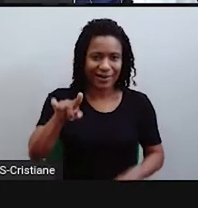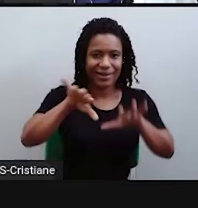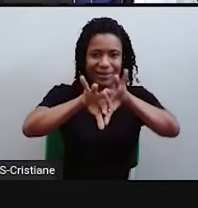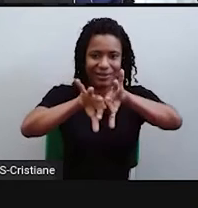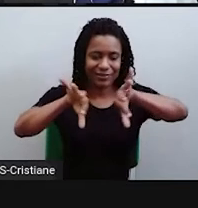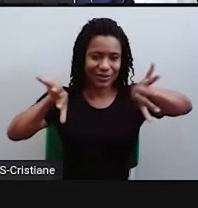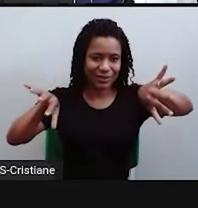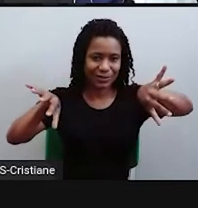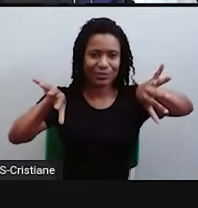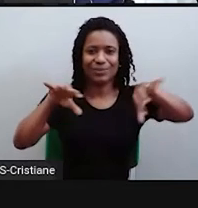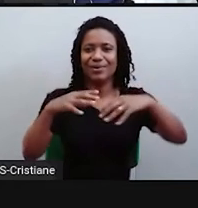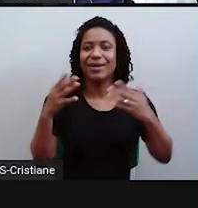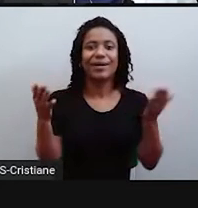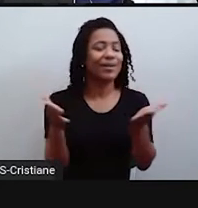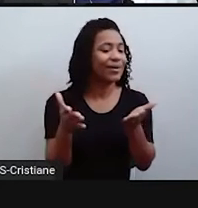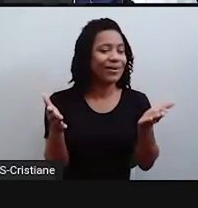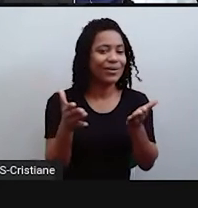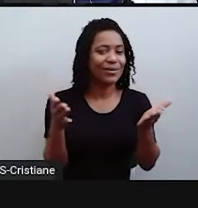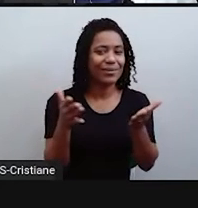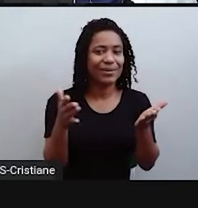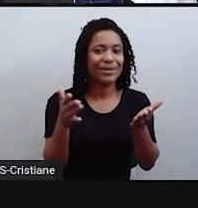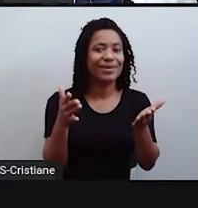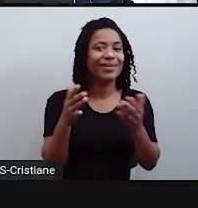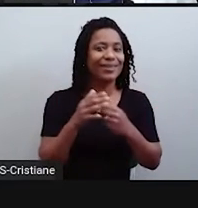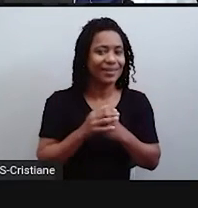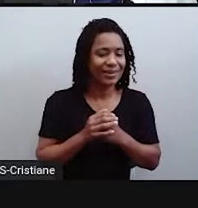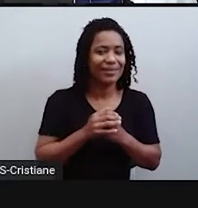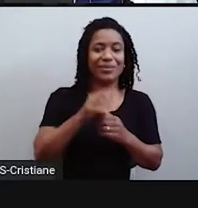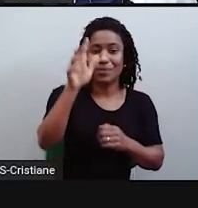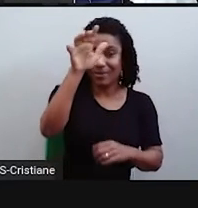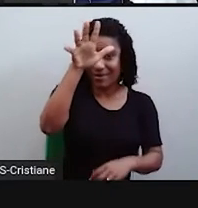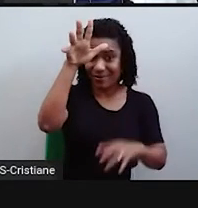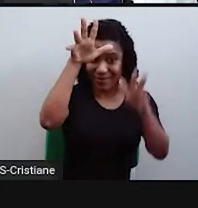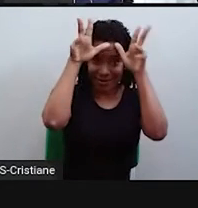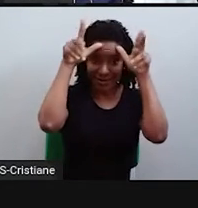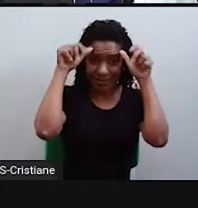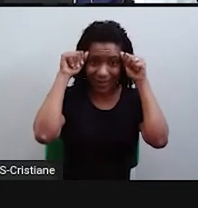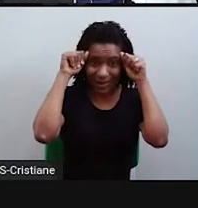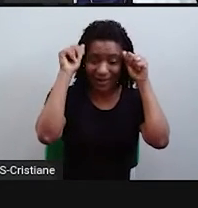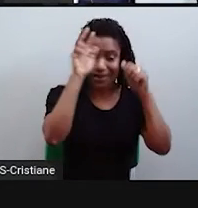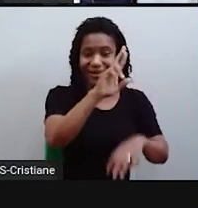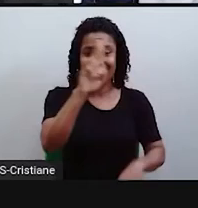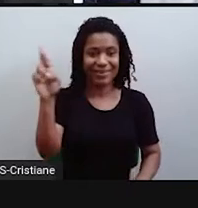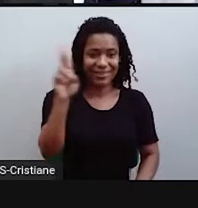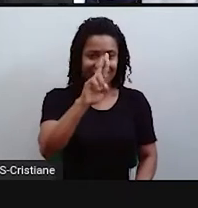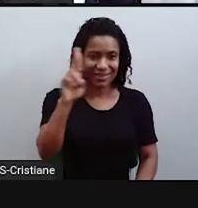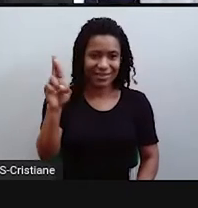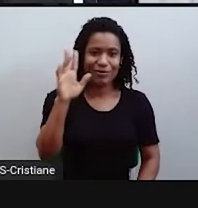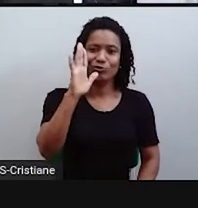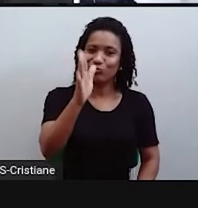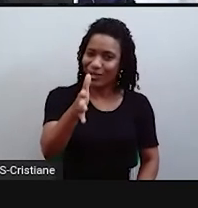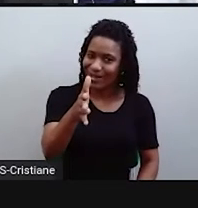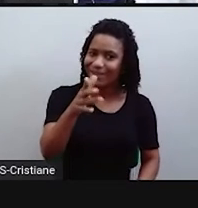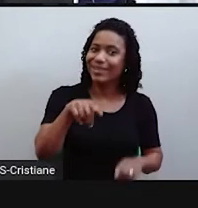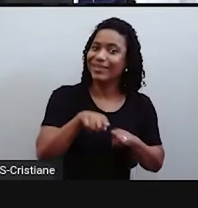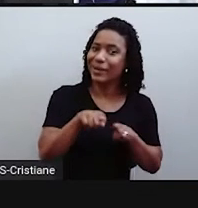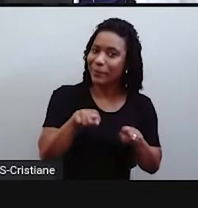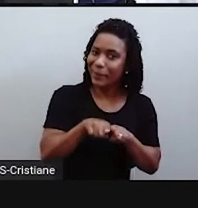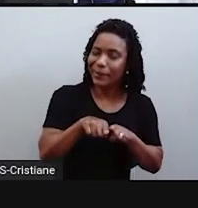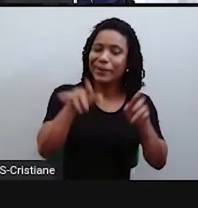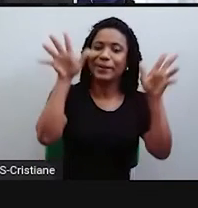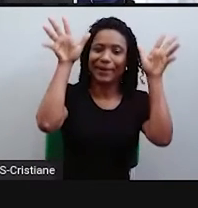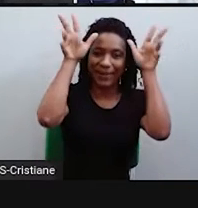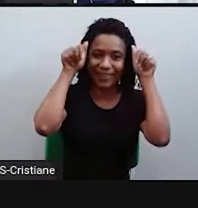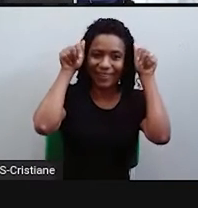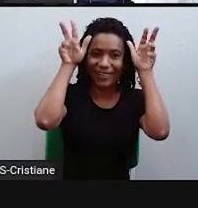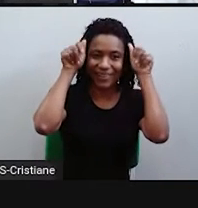Pará e o Amazonas, e aqui agora, a gente já tem o Amapá, já tem Roraima, já temos o Acre, e ainda